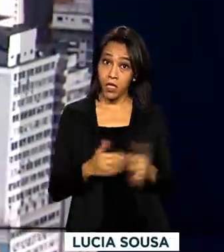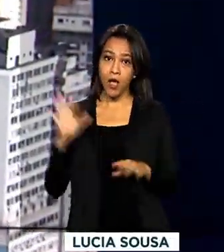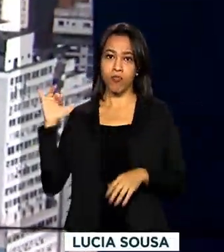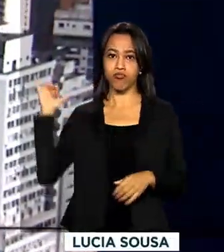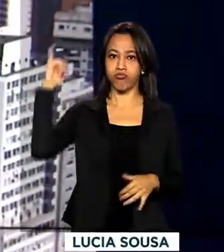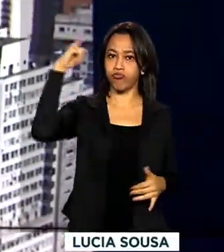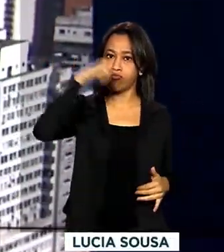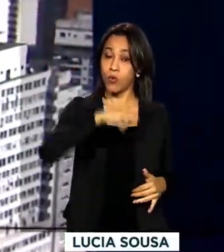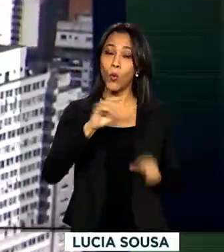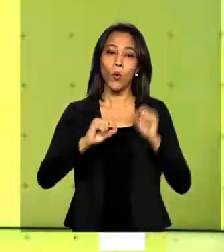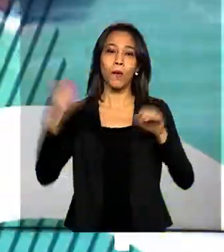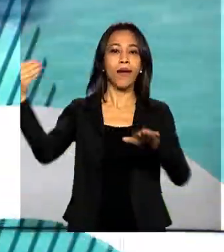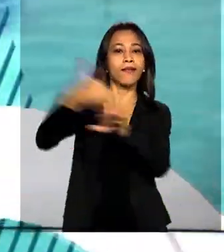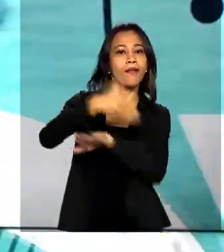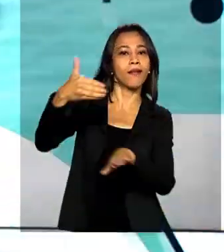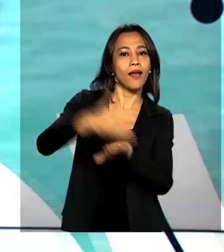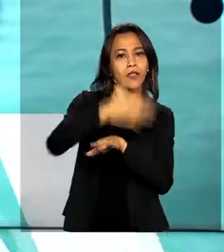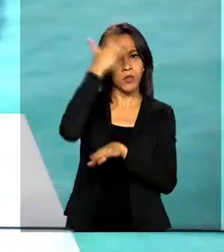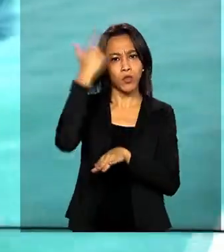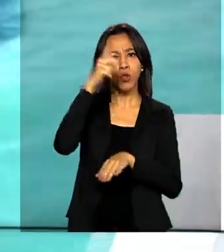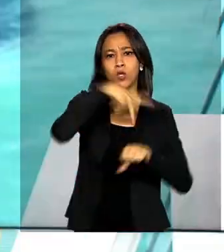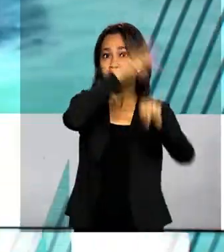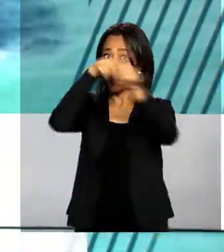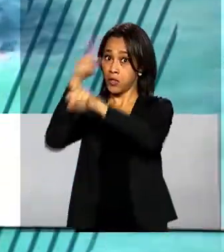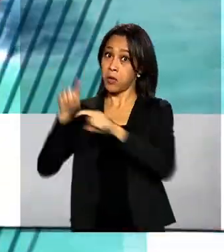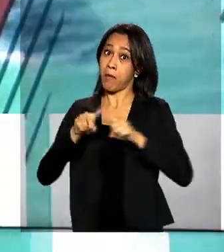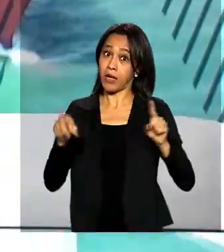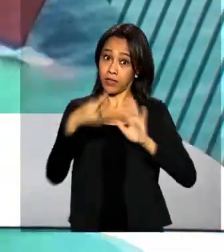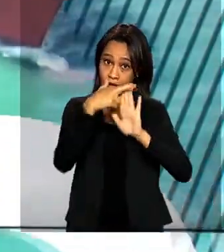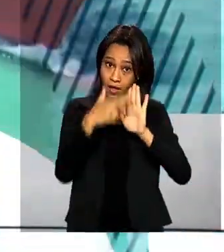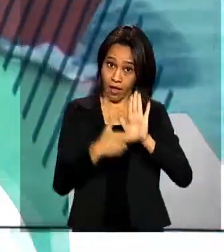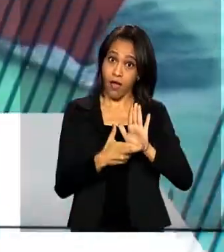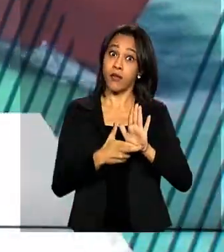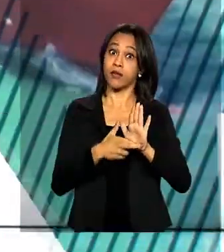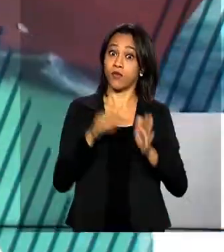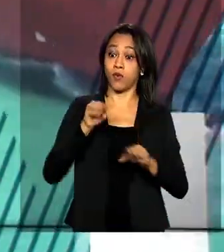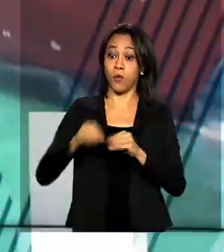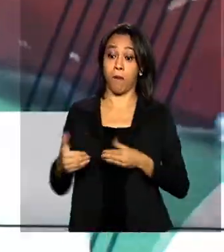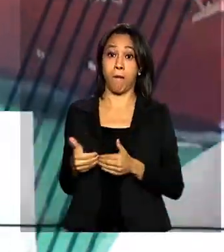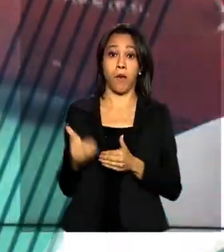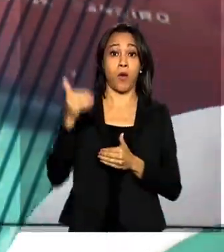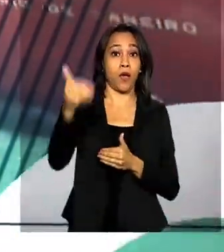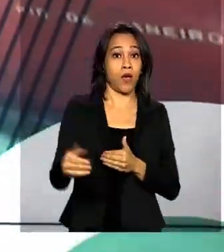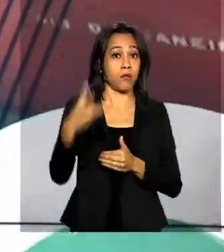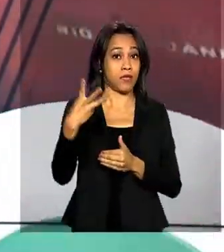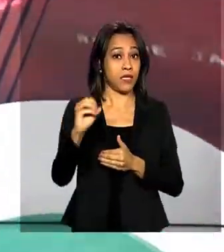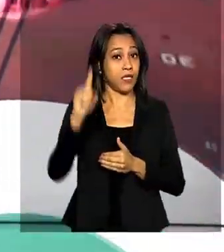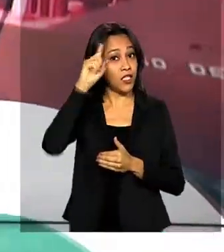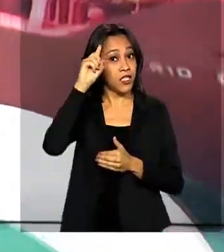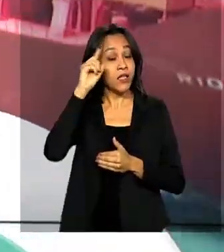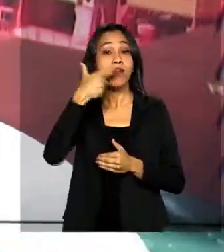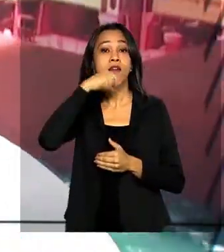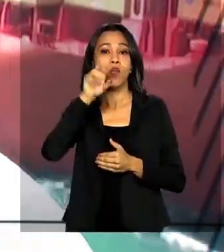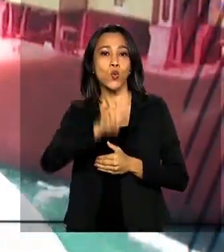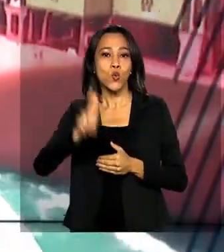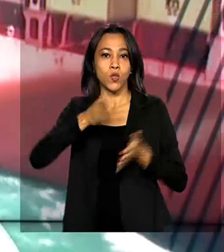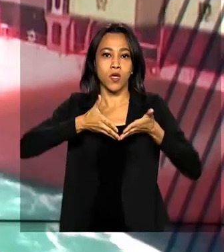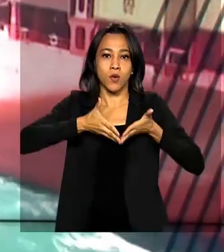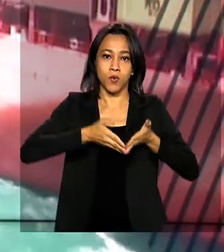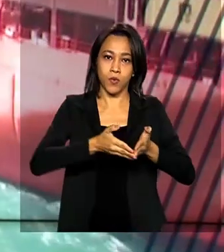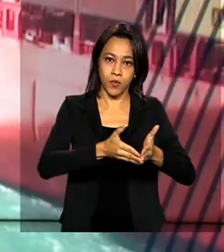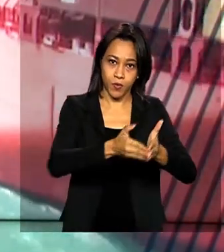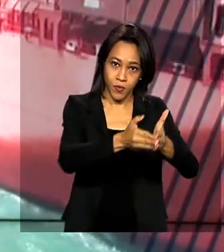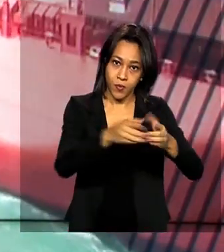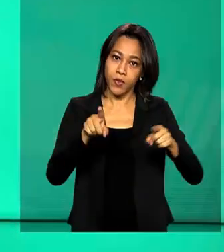estrangeiros, mas as restrições foram prorrogadas por 30 dias para a entrada de viajantes por via terrestre e marítima.